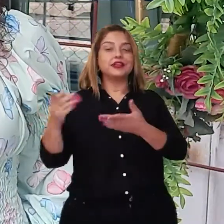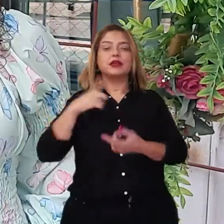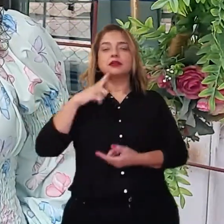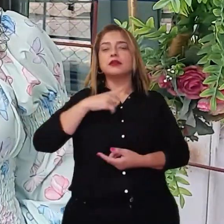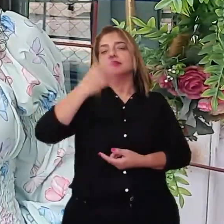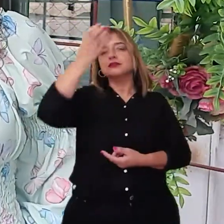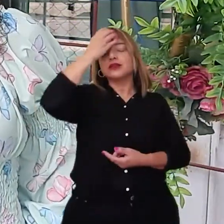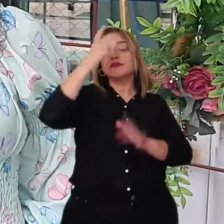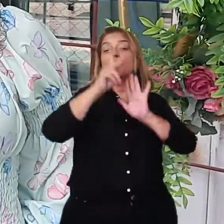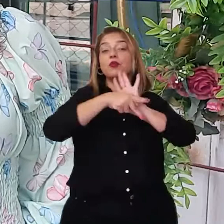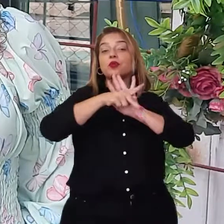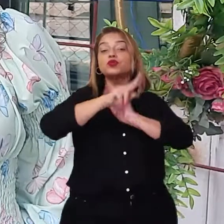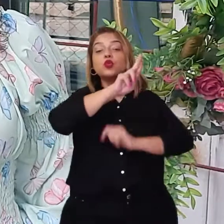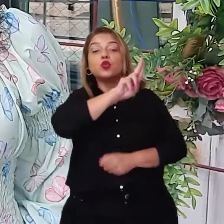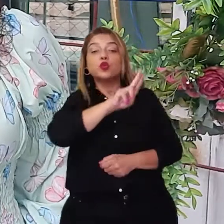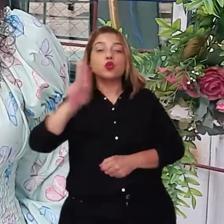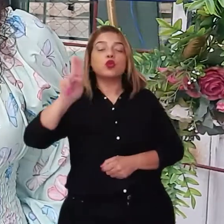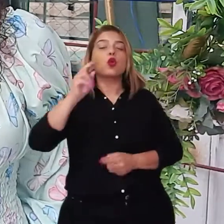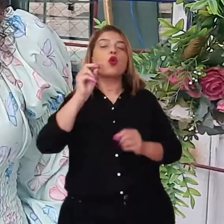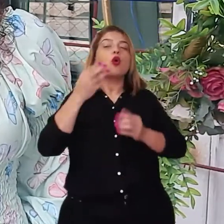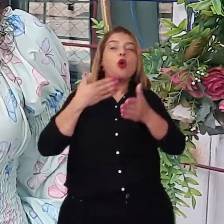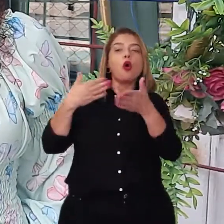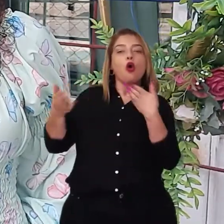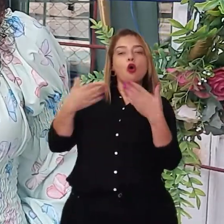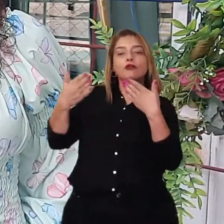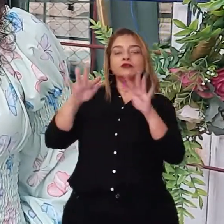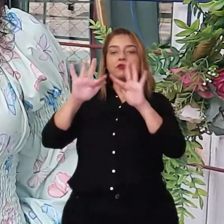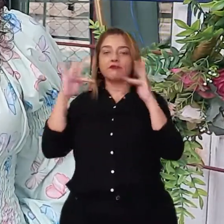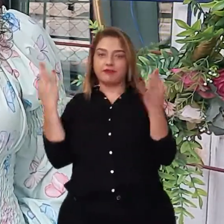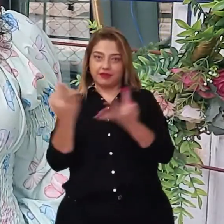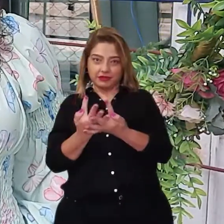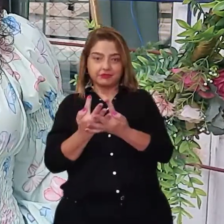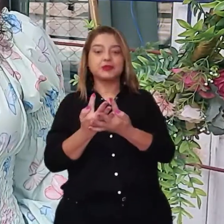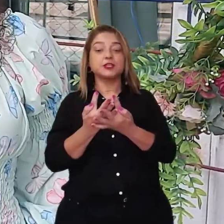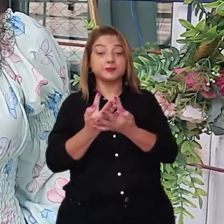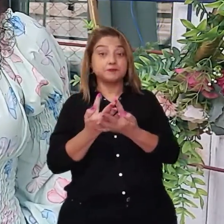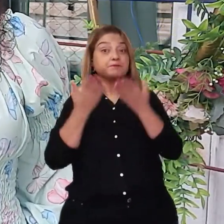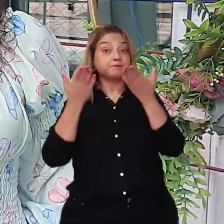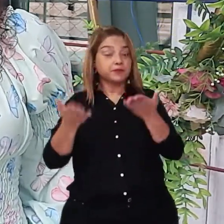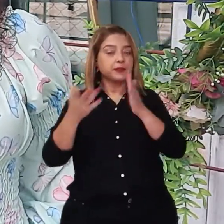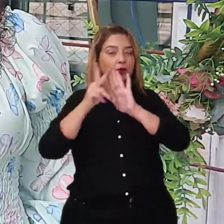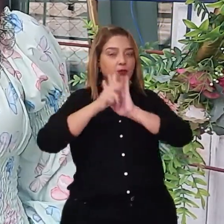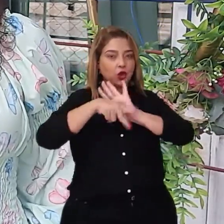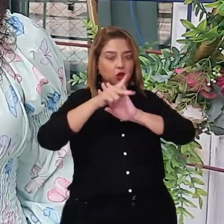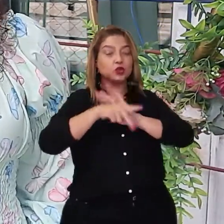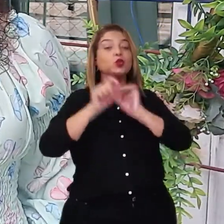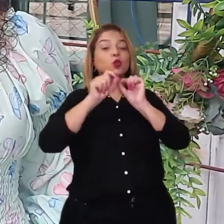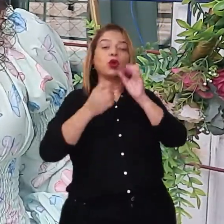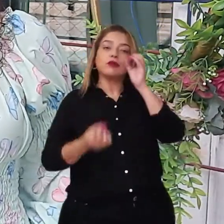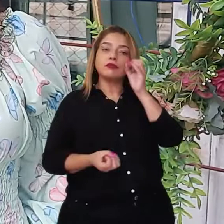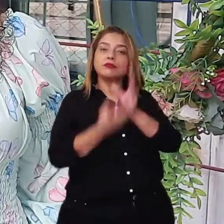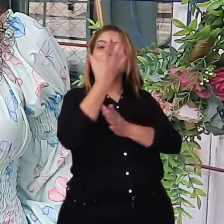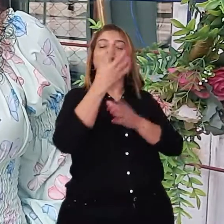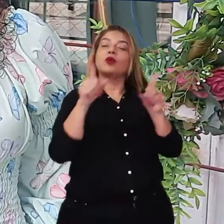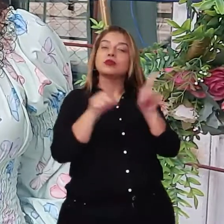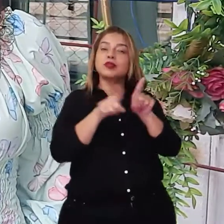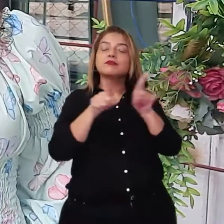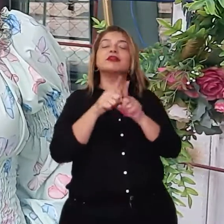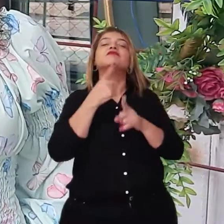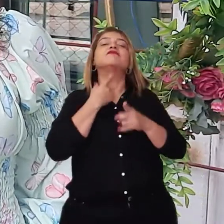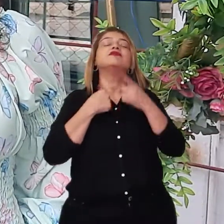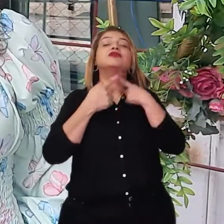projeto que se chama Conversando com a Família. E desse projeto nasceu o desejo